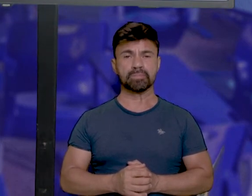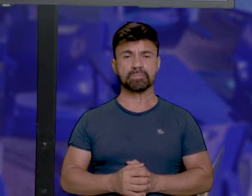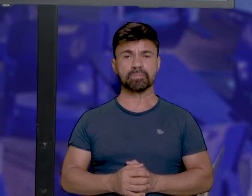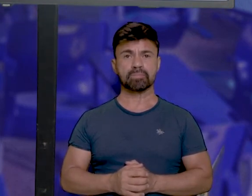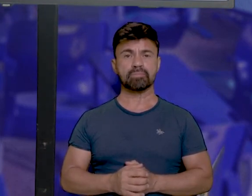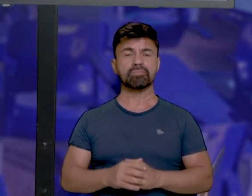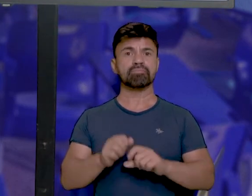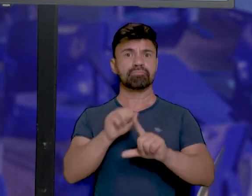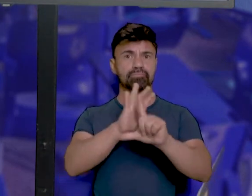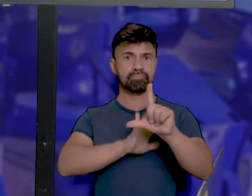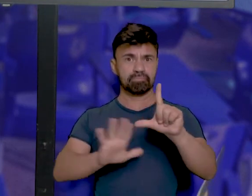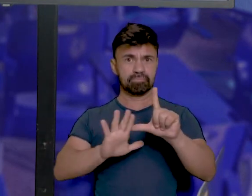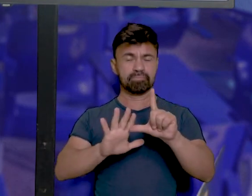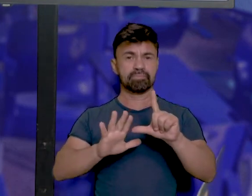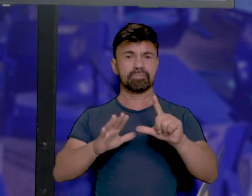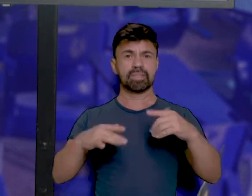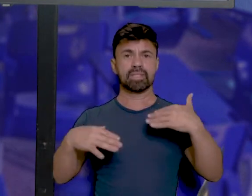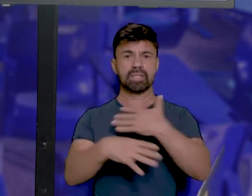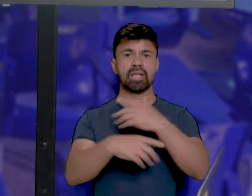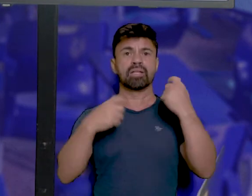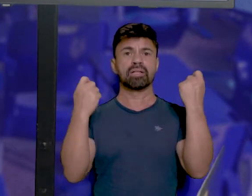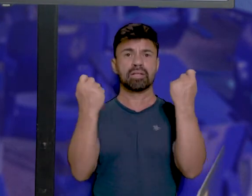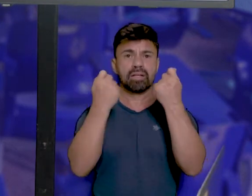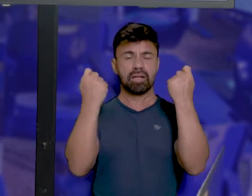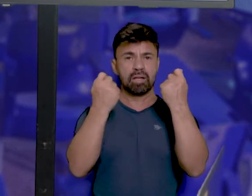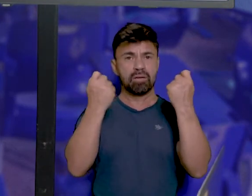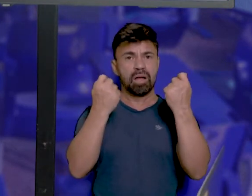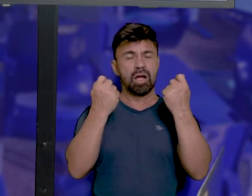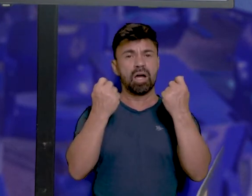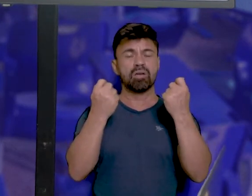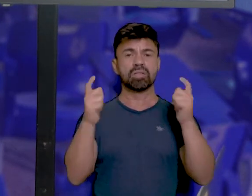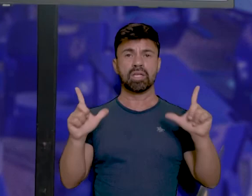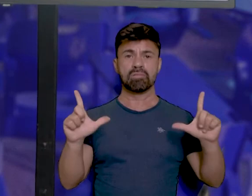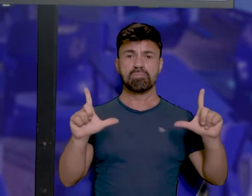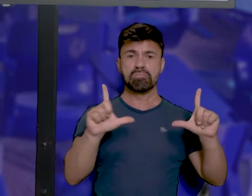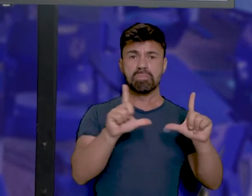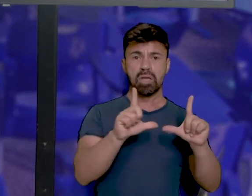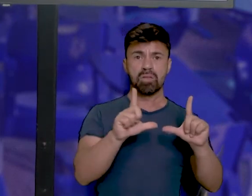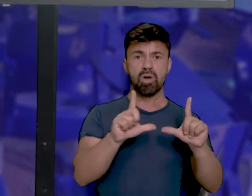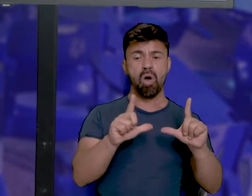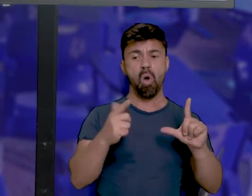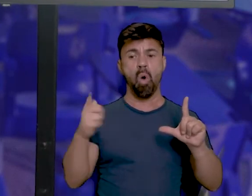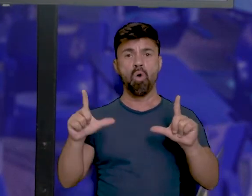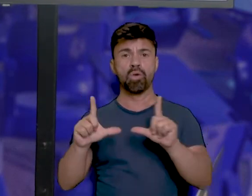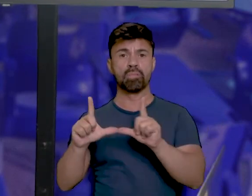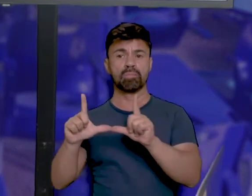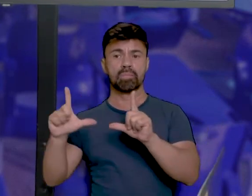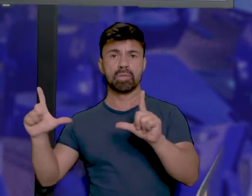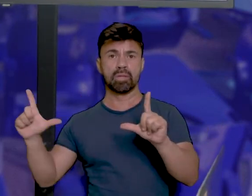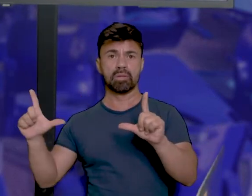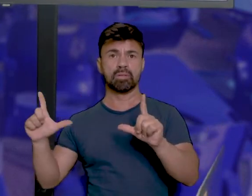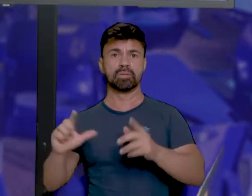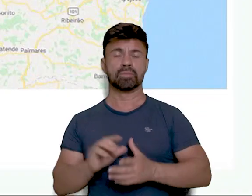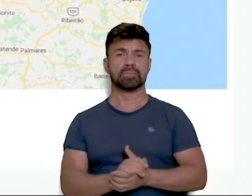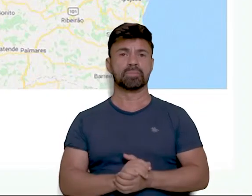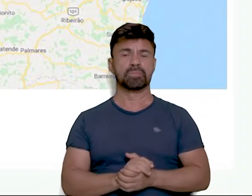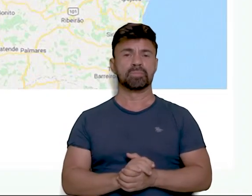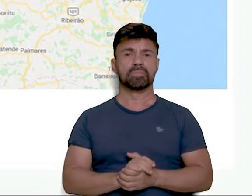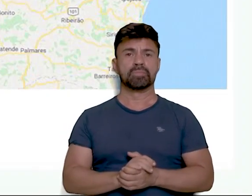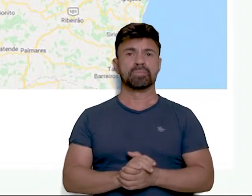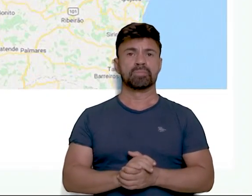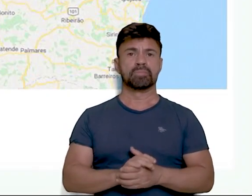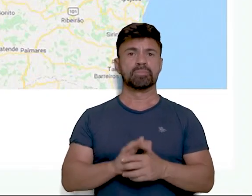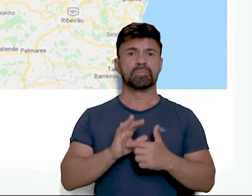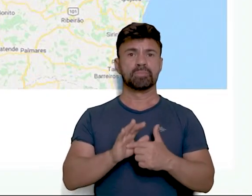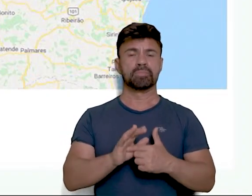Escala da cidade de Caruaru. Vejamos. Tem uma escala de proporção menor. E outra escala de proporção maior. Vamos à imagem